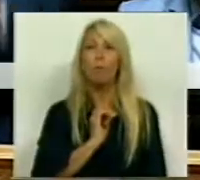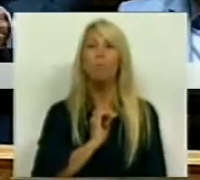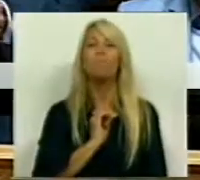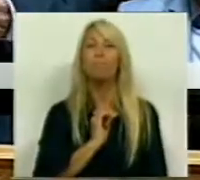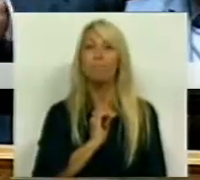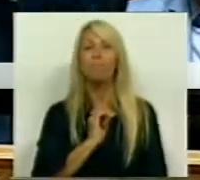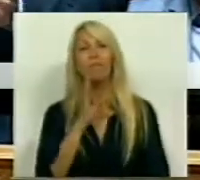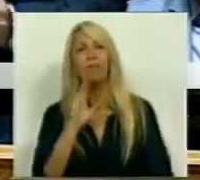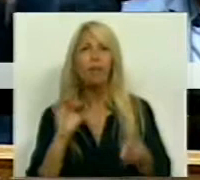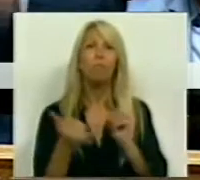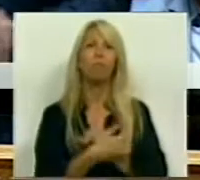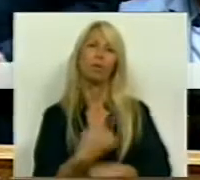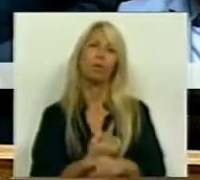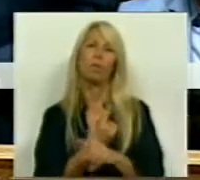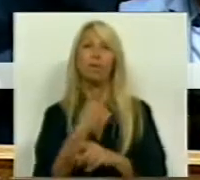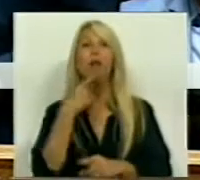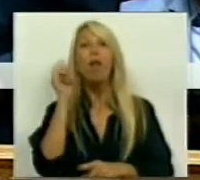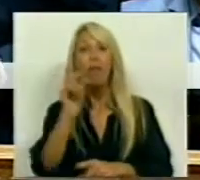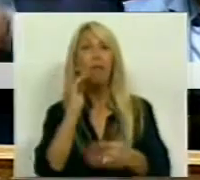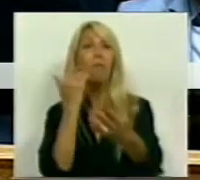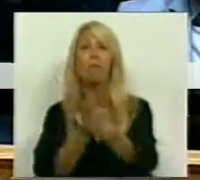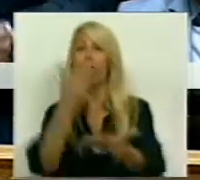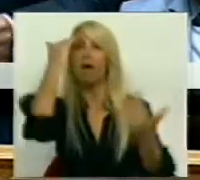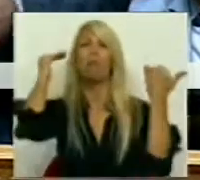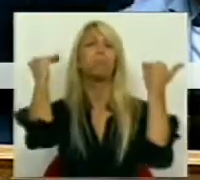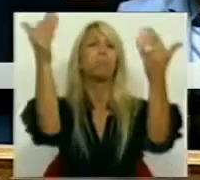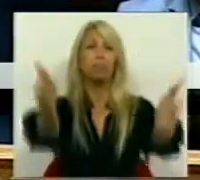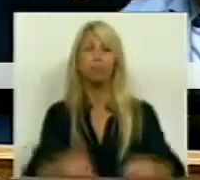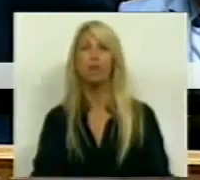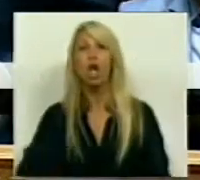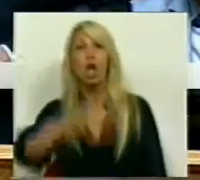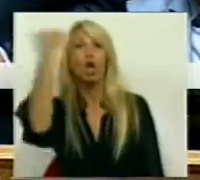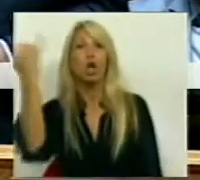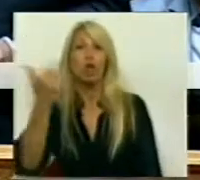chamemos-lhe o nome que quisermos. Segundo resgate,